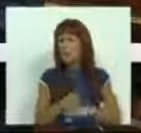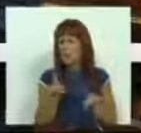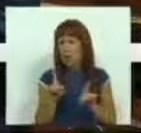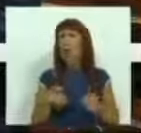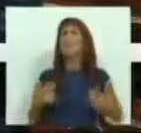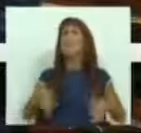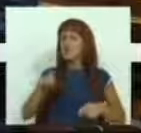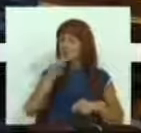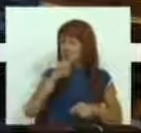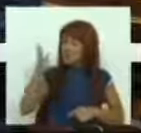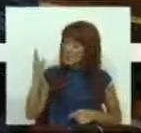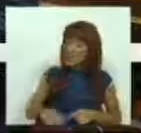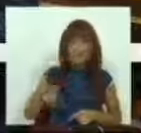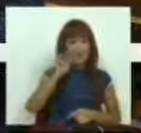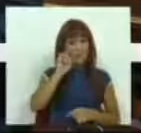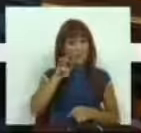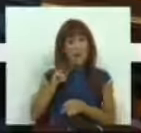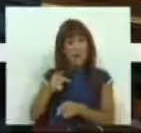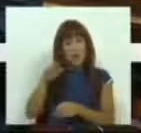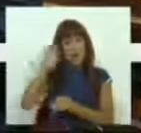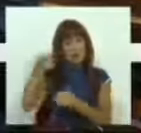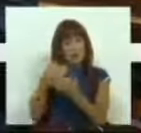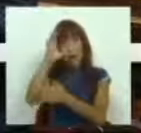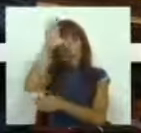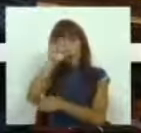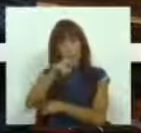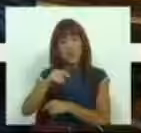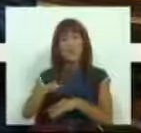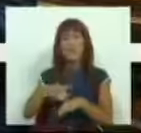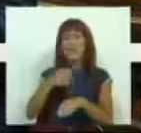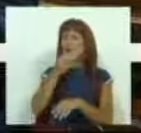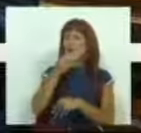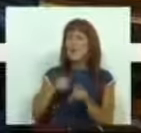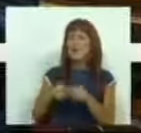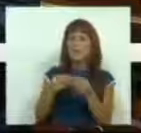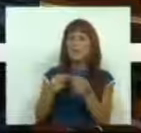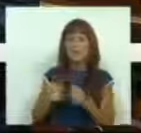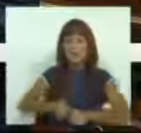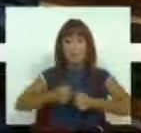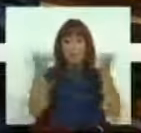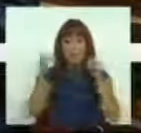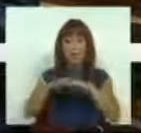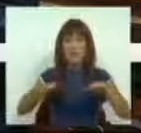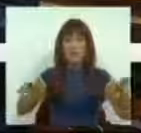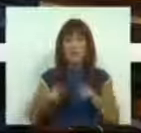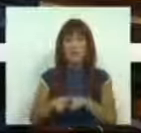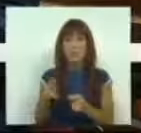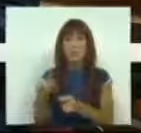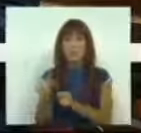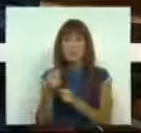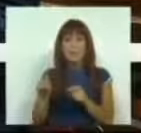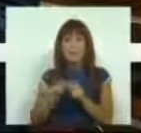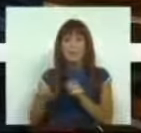mas que podem e devem ser defendidos e é isso que recomendamos ao Governo. Falo das matérias de melhorias ao nível da bilhética